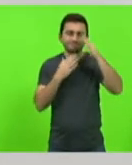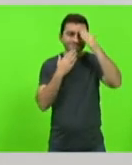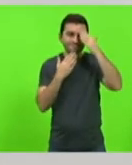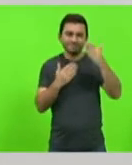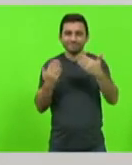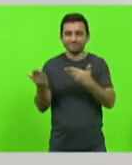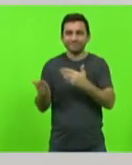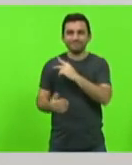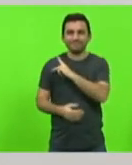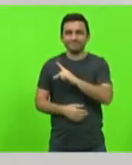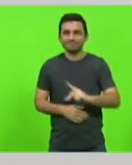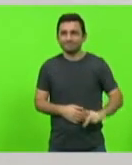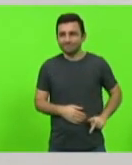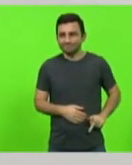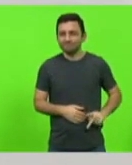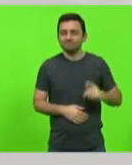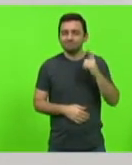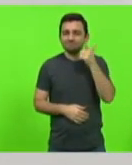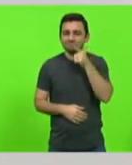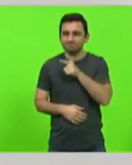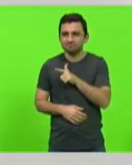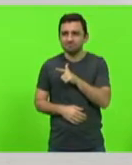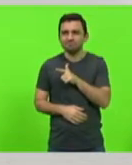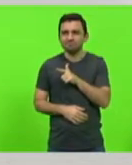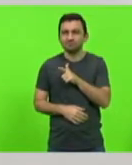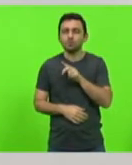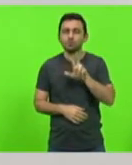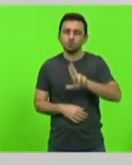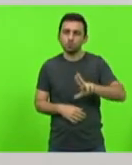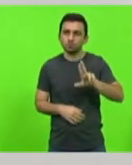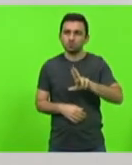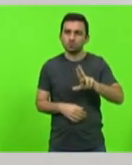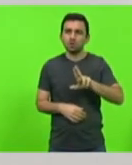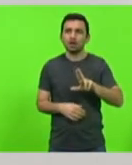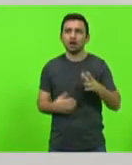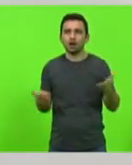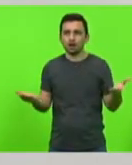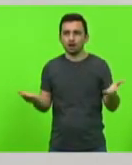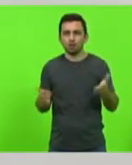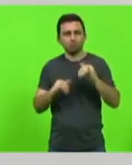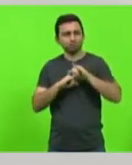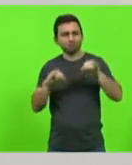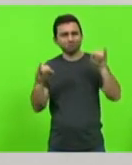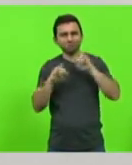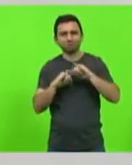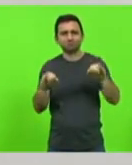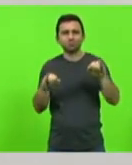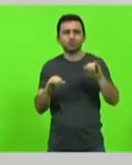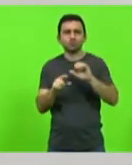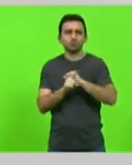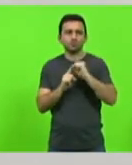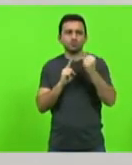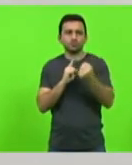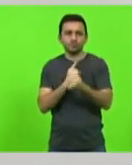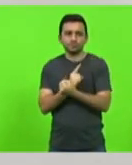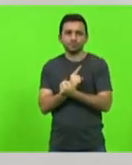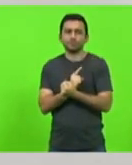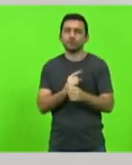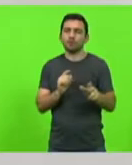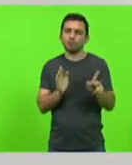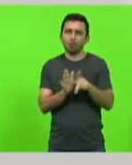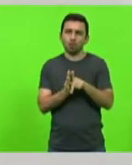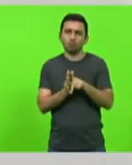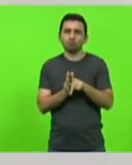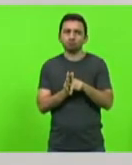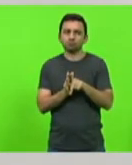presidente de ter nos propiciado de utilizar esse instrumento que atinge a socialidade através dessa mídia